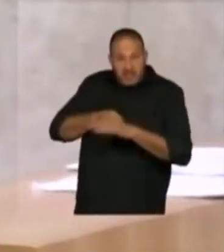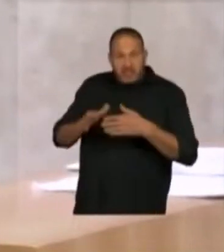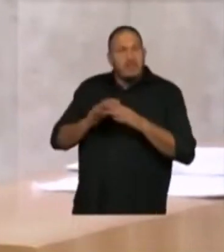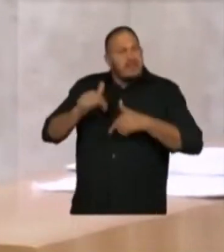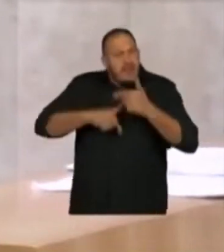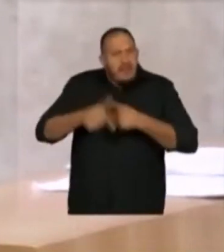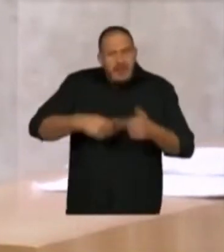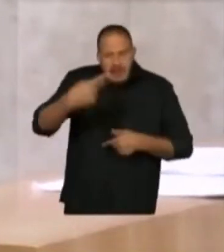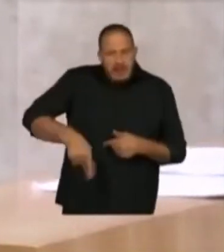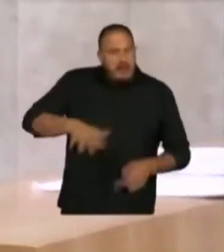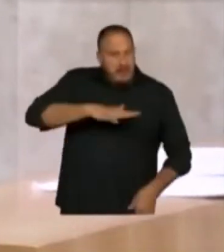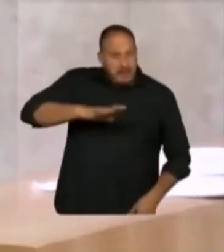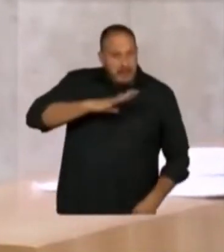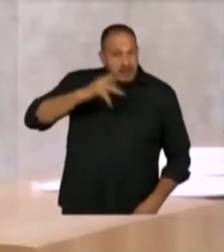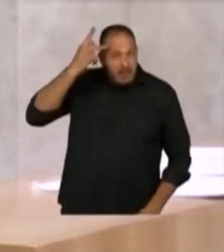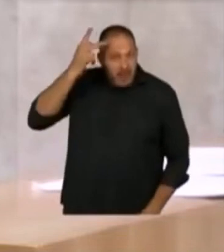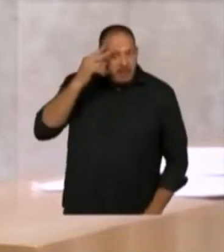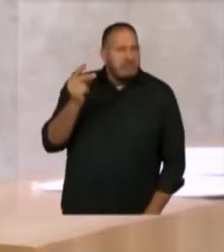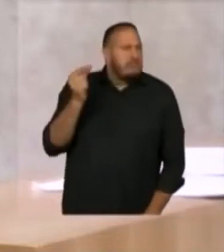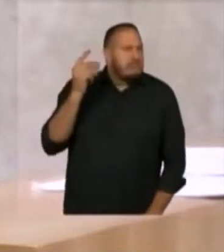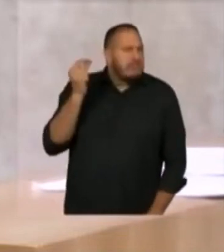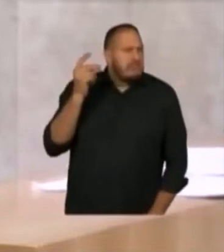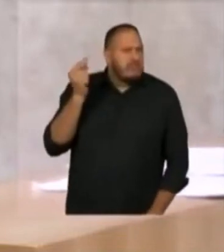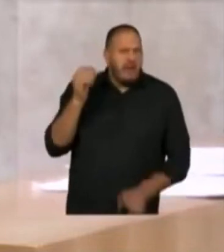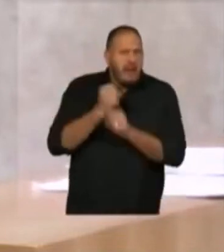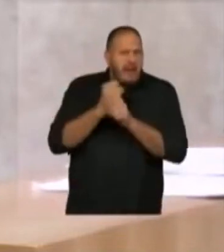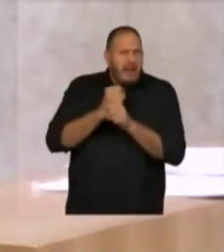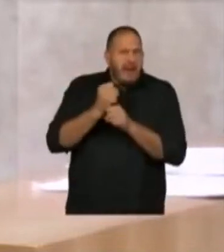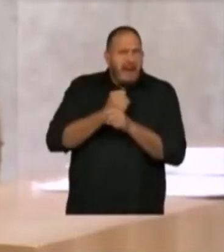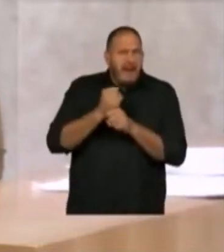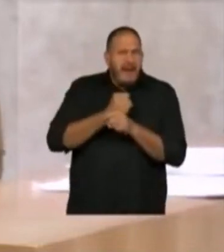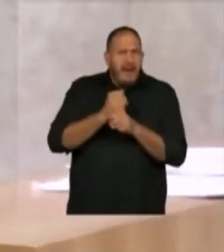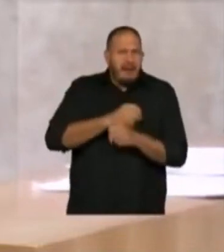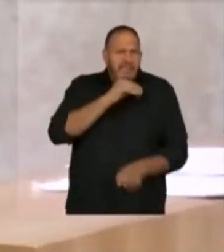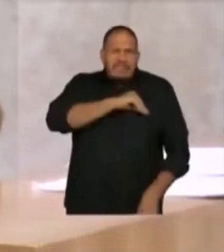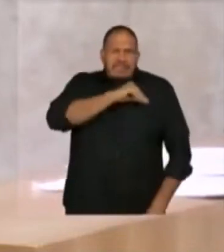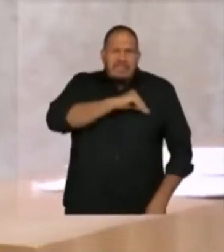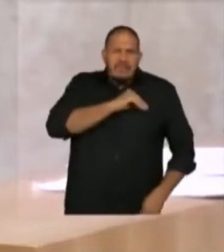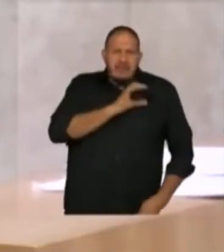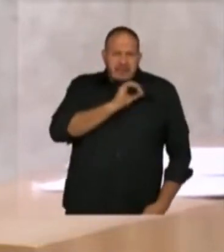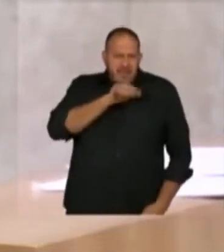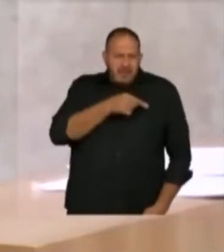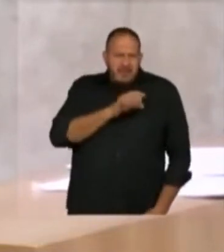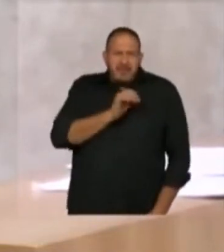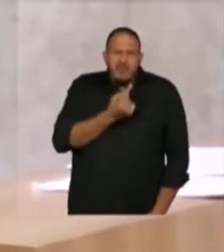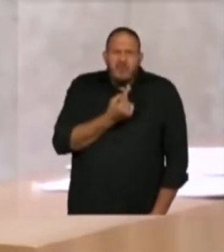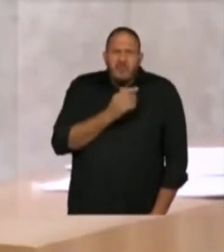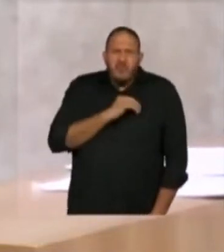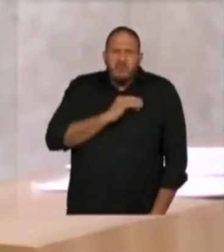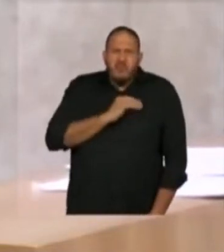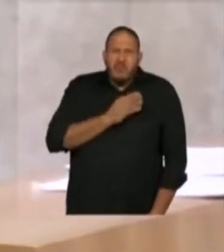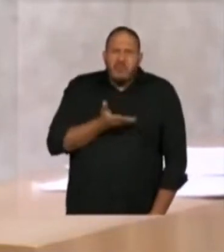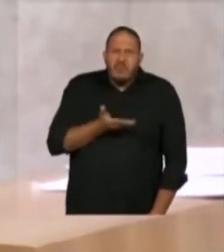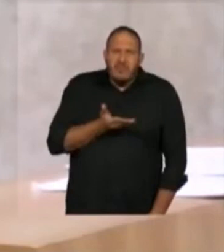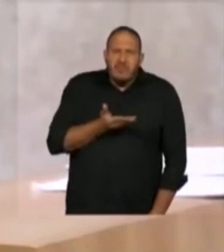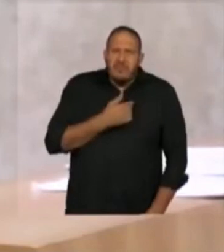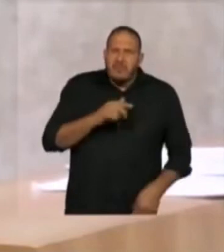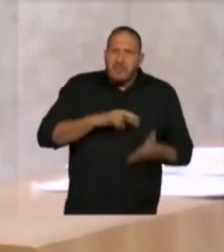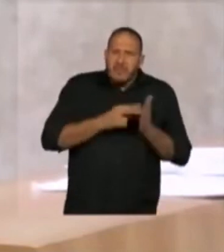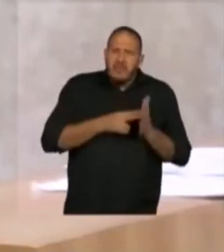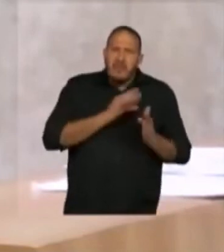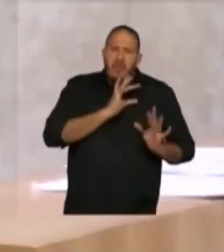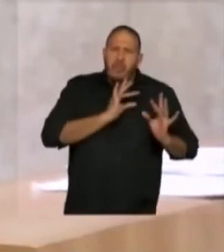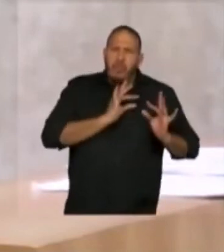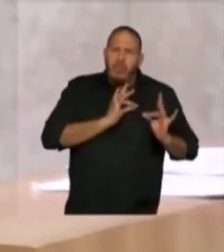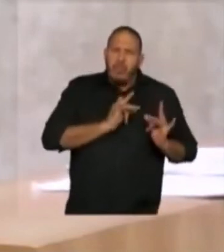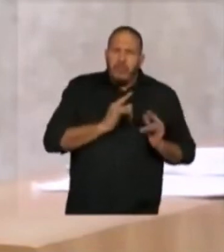trabalha nessa cidade e há anos tem a política de reajuste inflacionário de 0,01, ou seja, tem perda salarial.